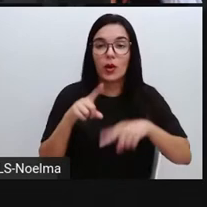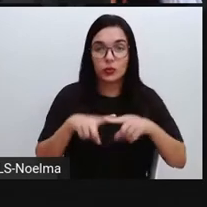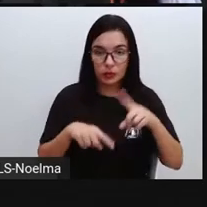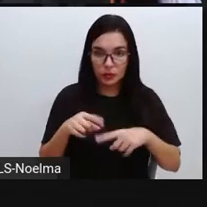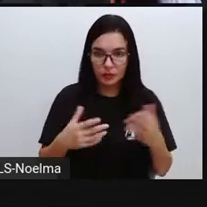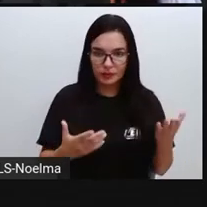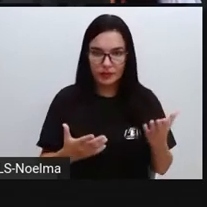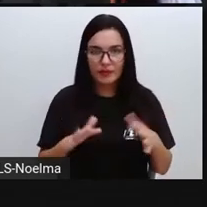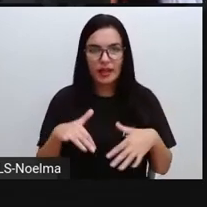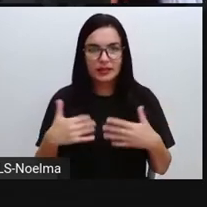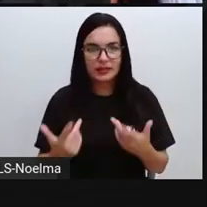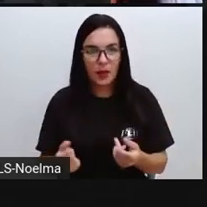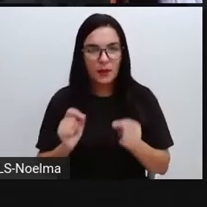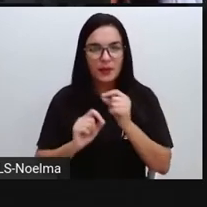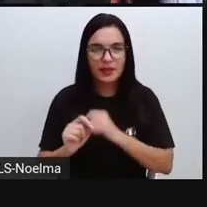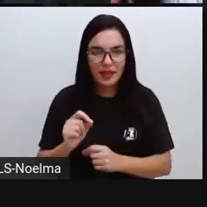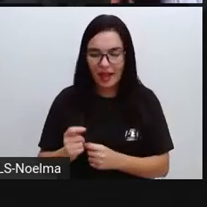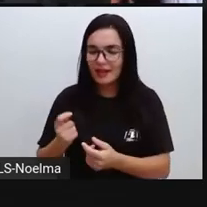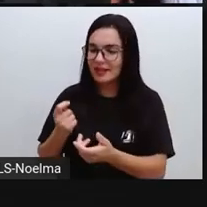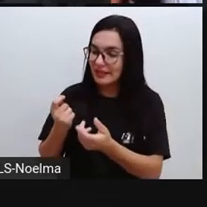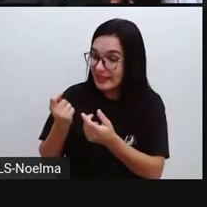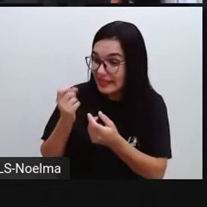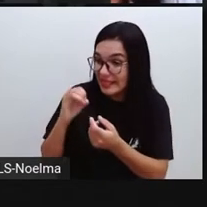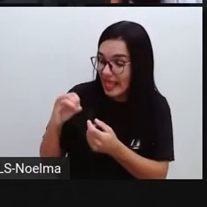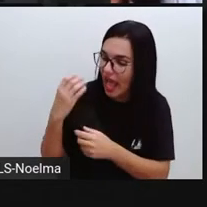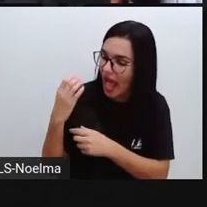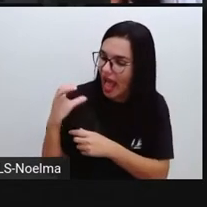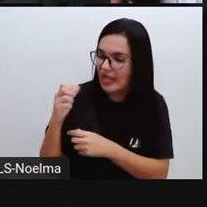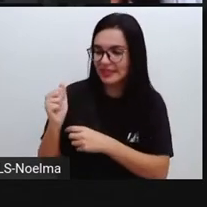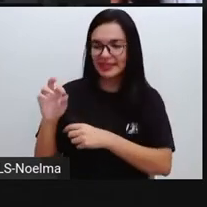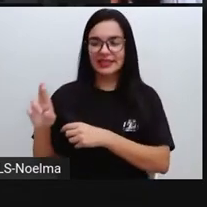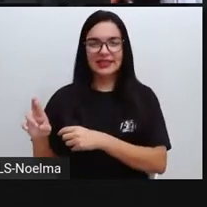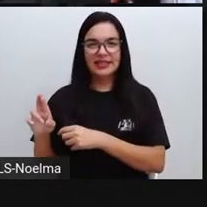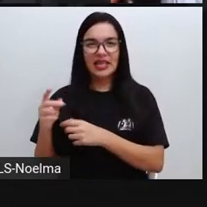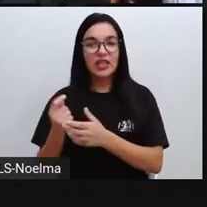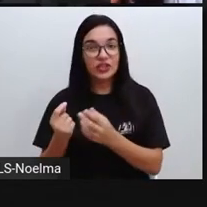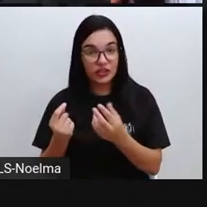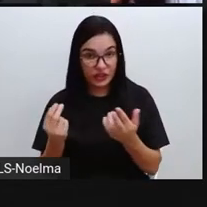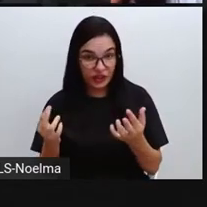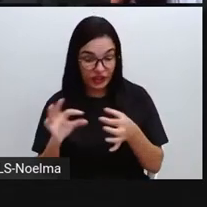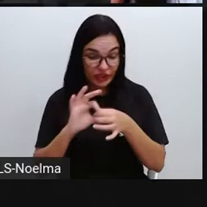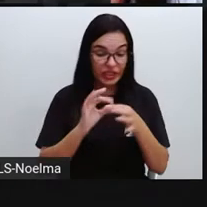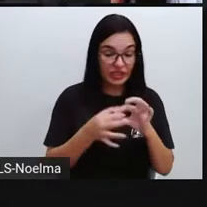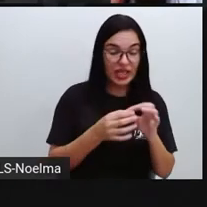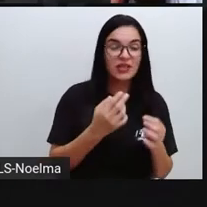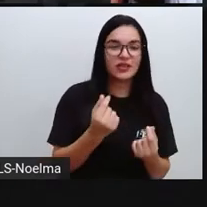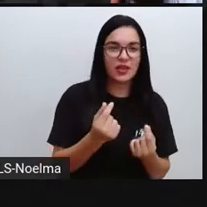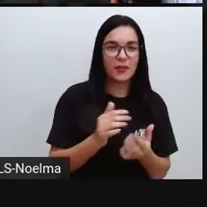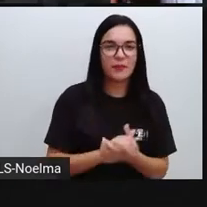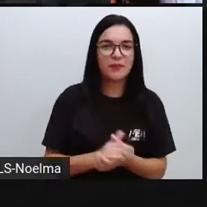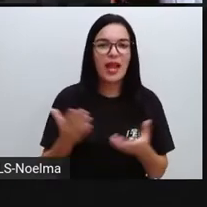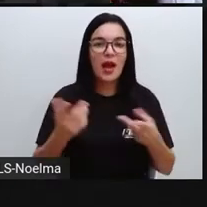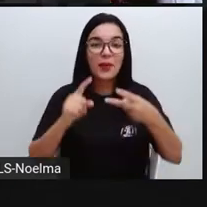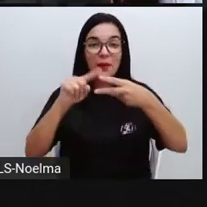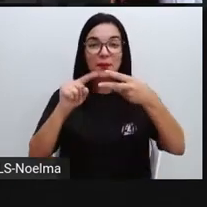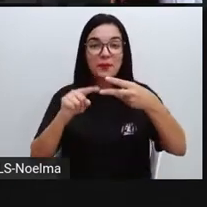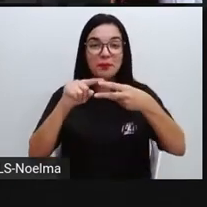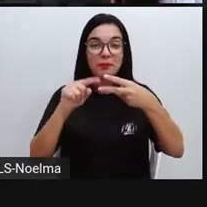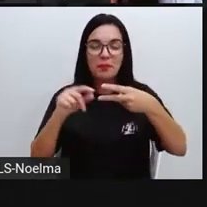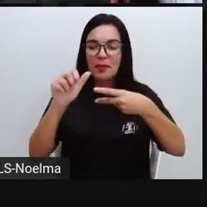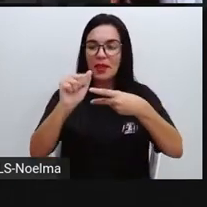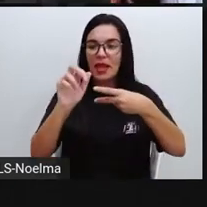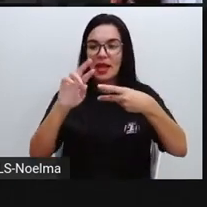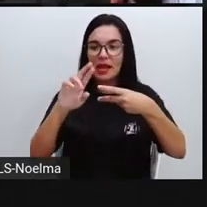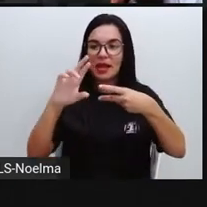Então, apressar seria com C cedilha. Arrochar com CH e arrochar com X.